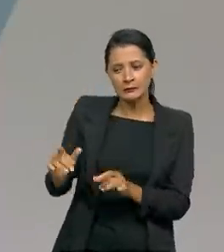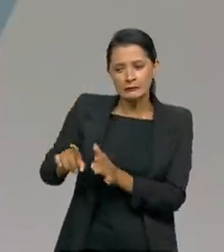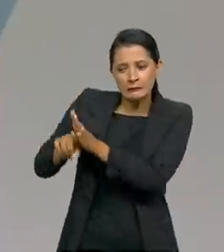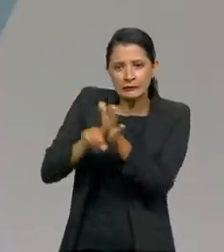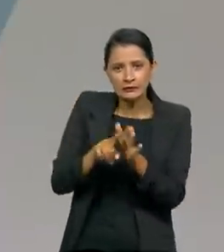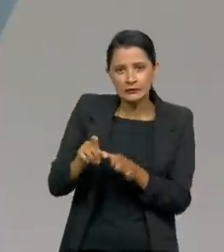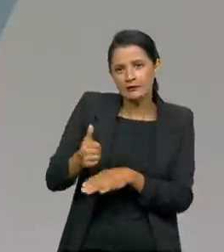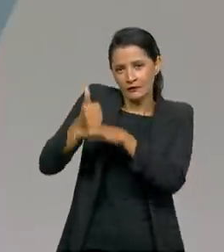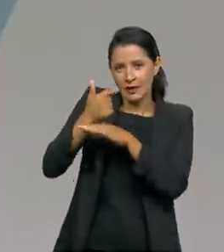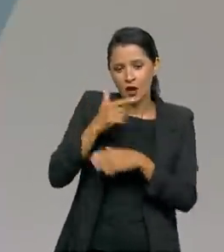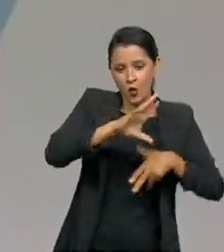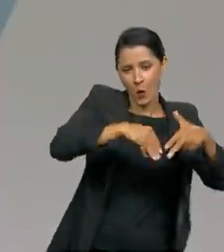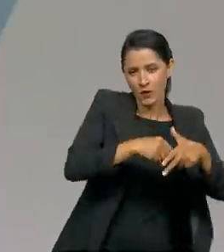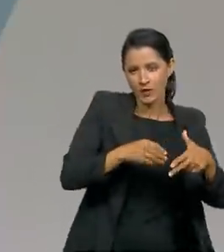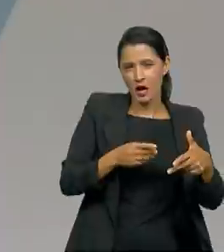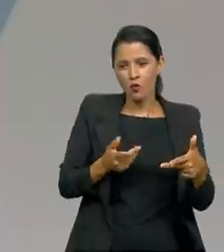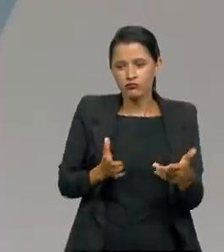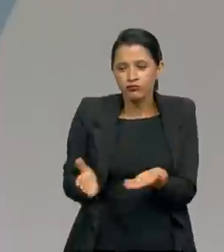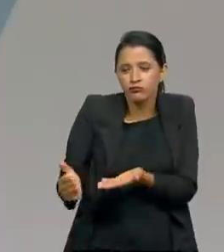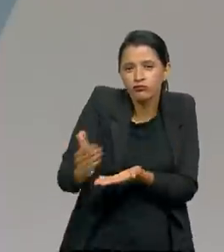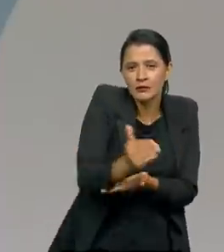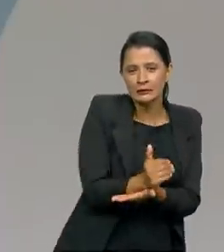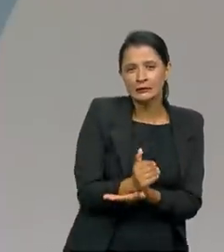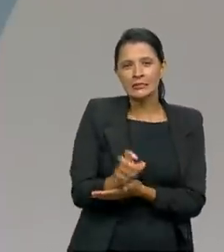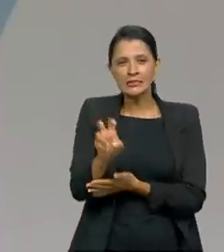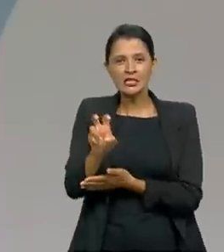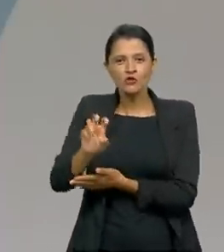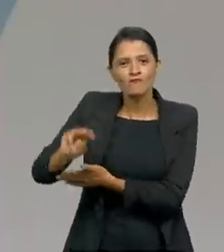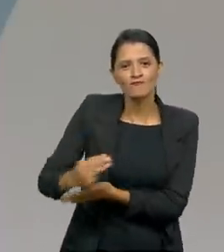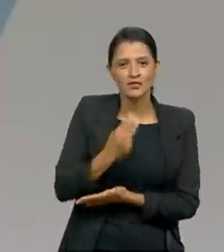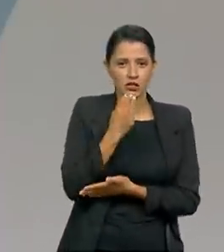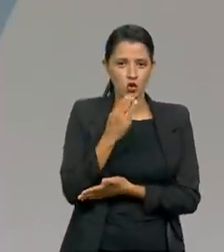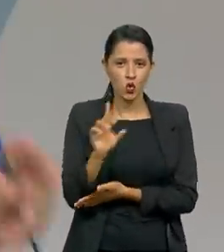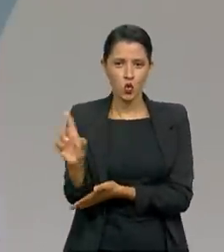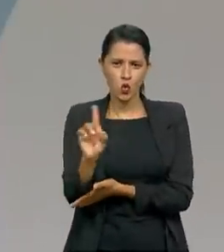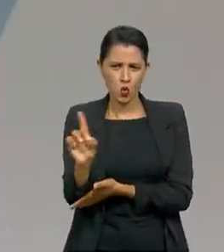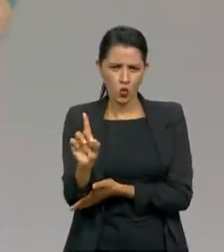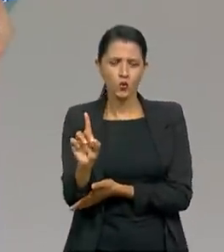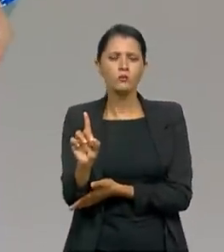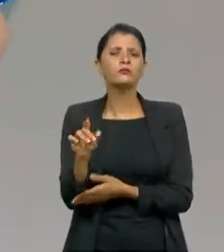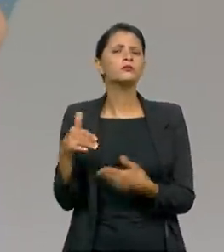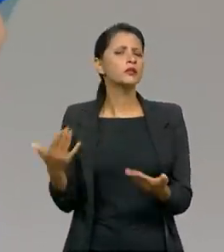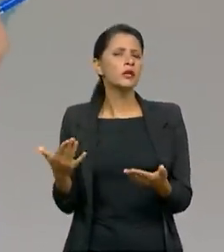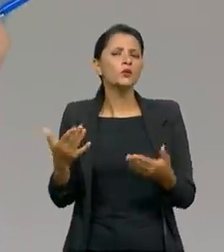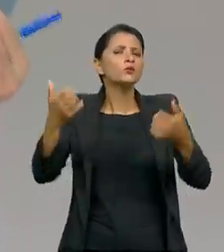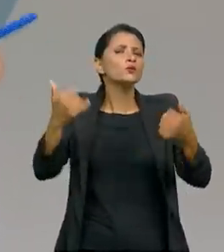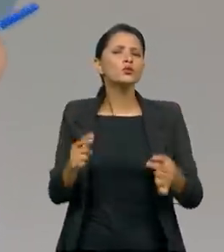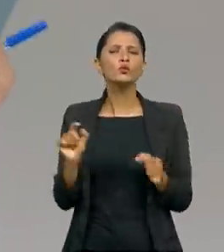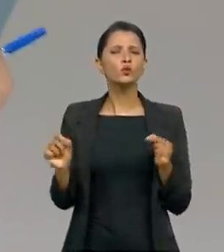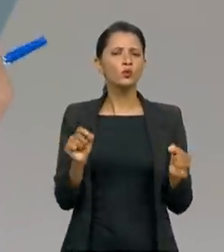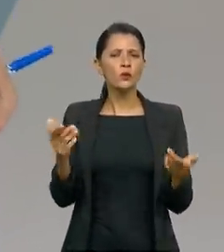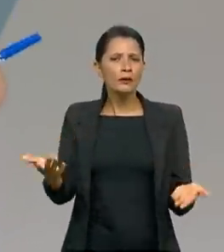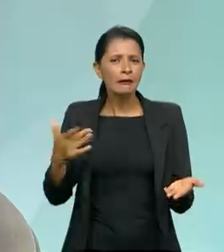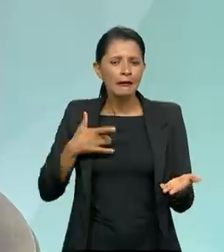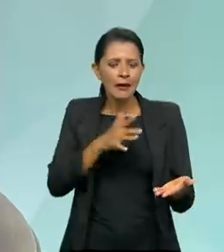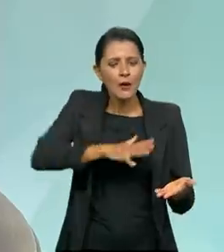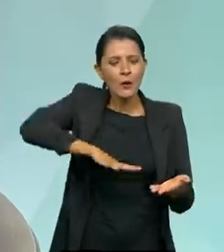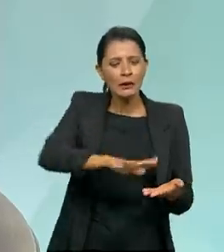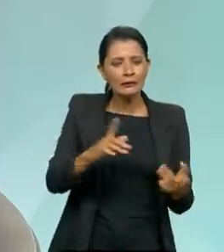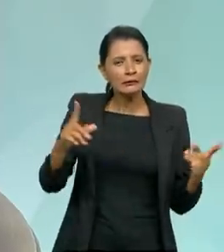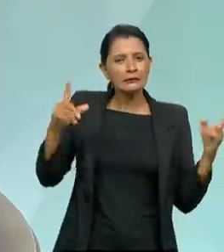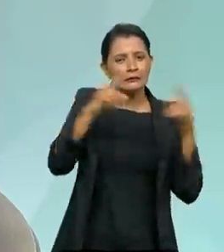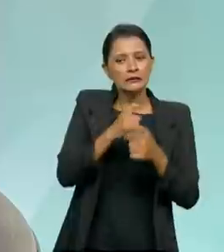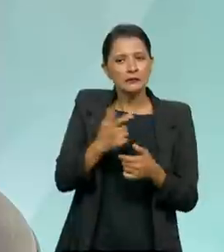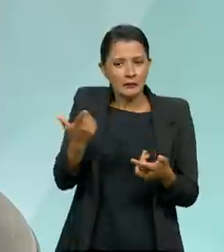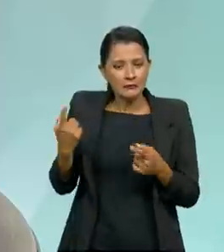corrupção movimenta por ano algo como 5 trilhões de dólares. Ou seja, é uma área muito complexa para se